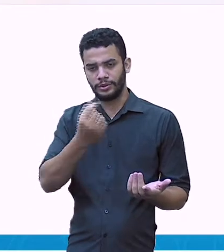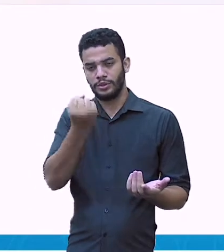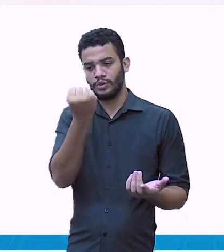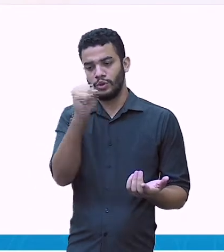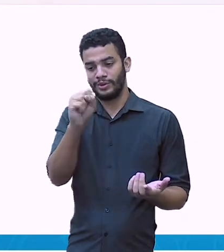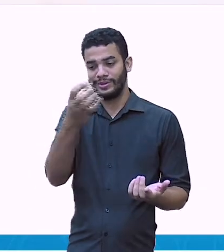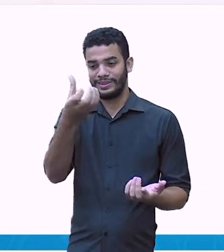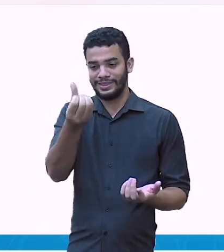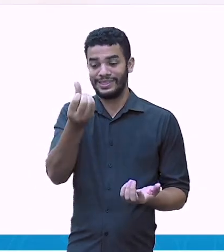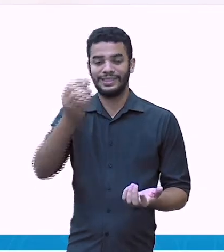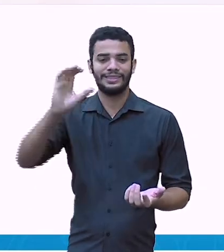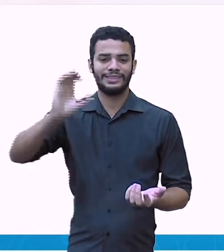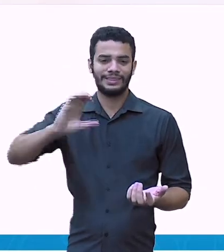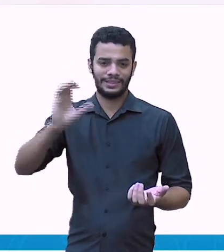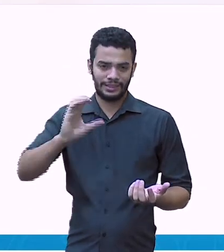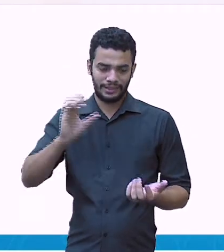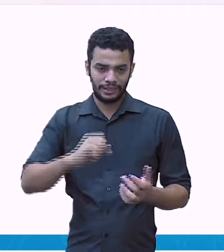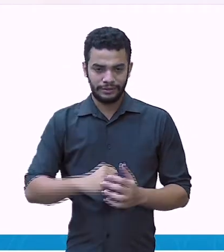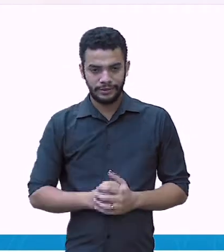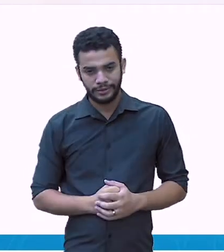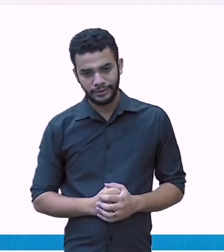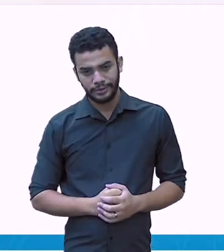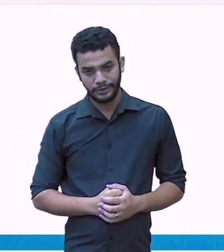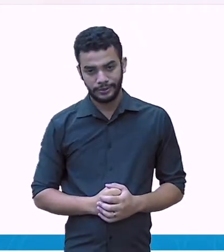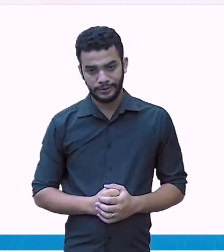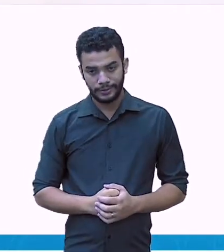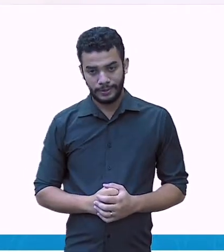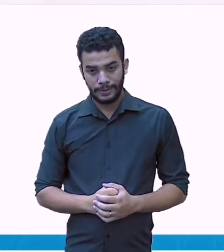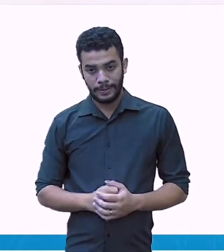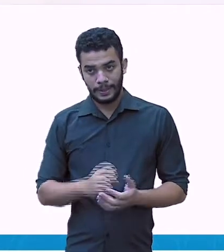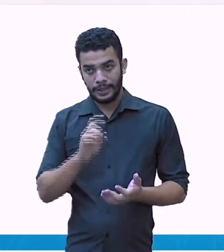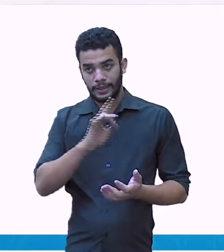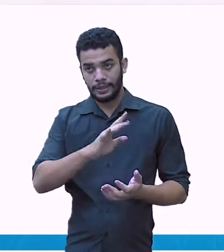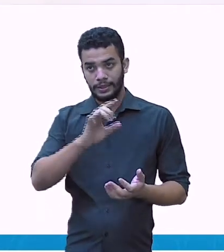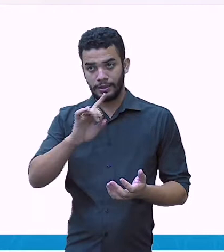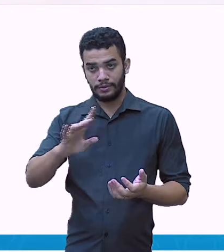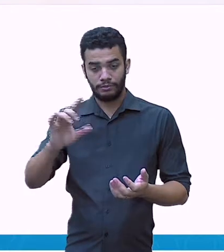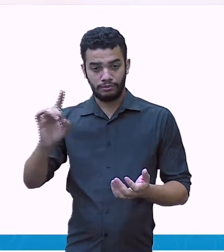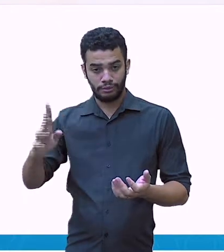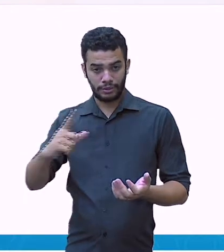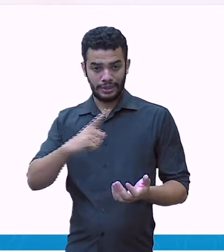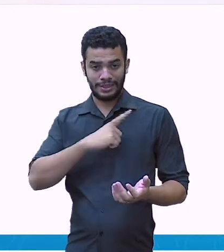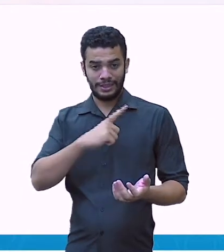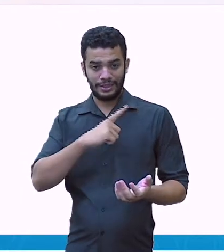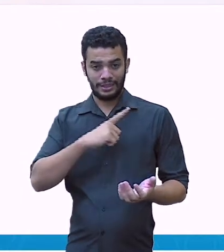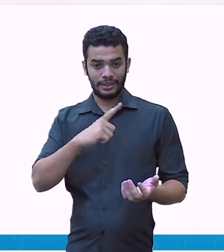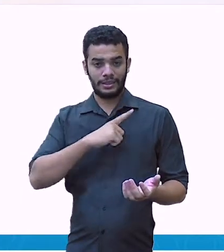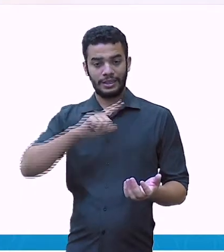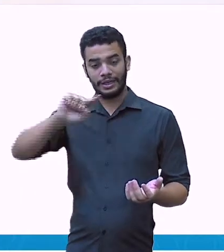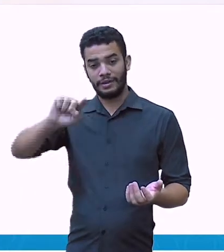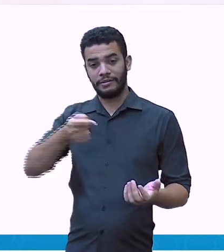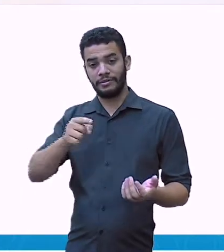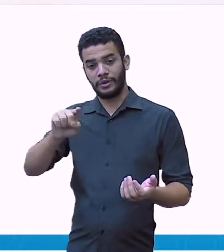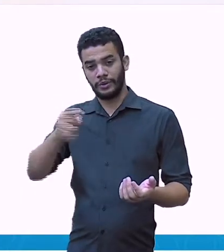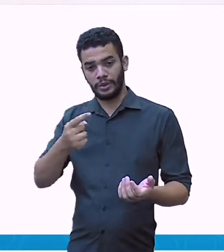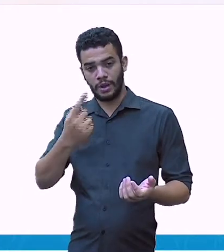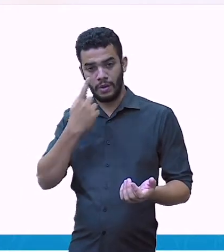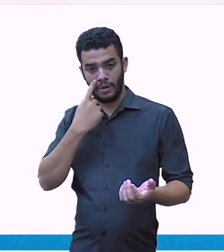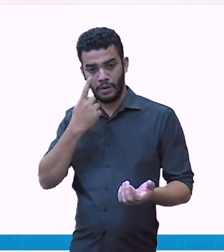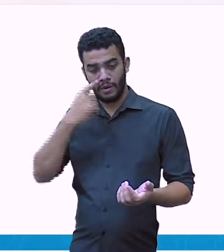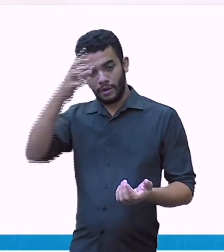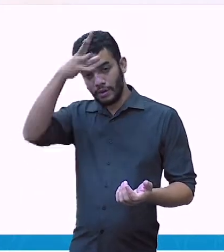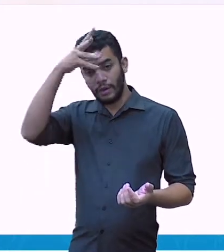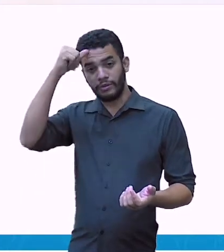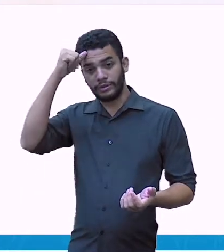centavos. Aqui, olha, já tenho a vírgula e tenho os números, né? A parte decimal